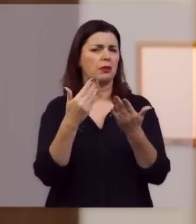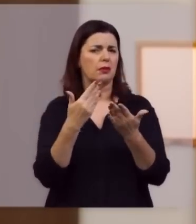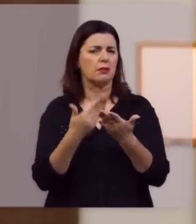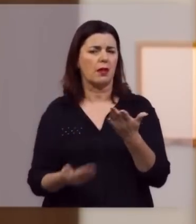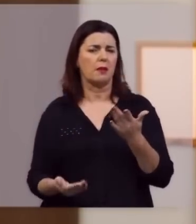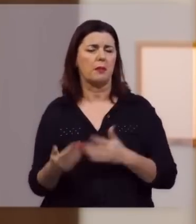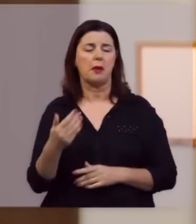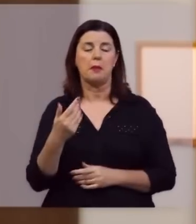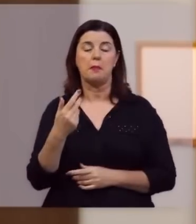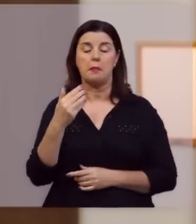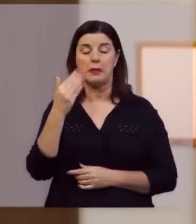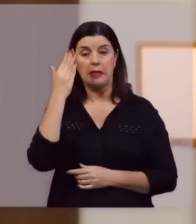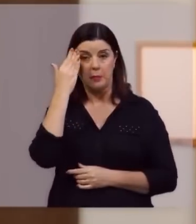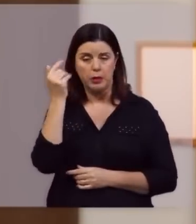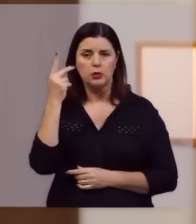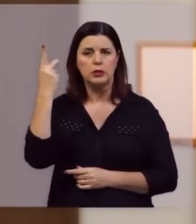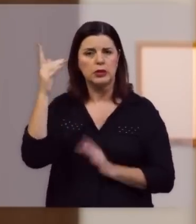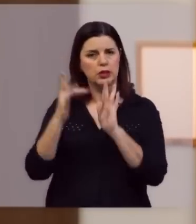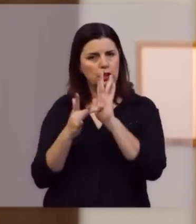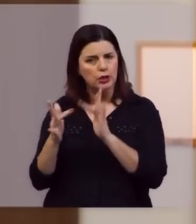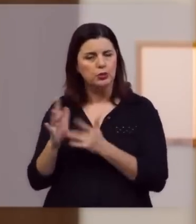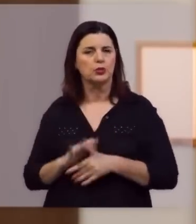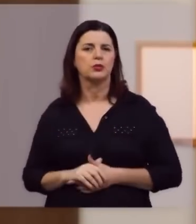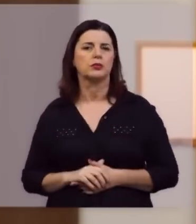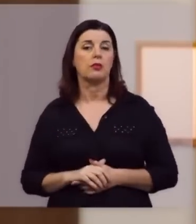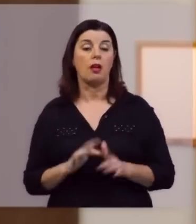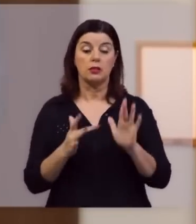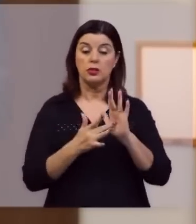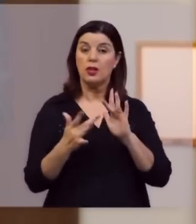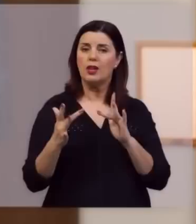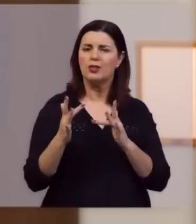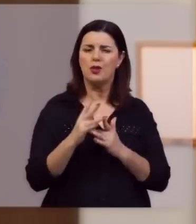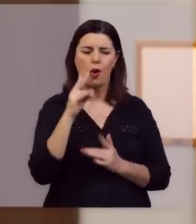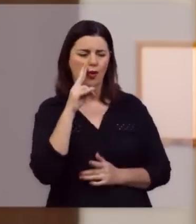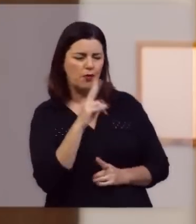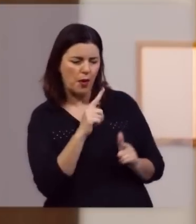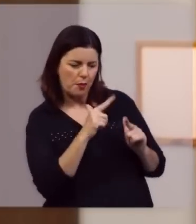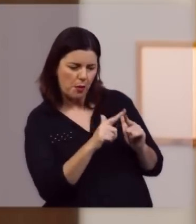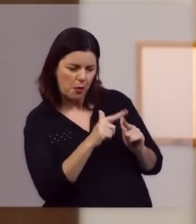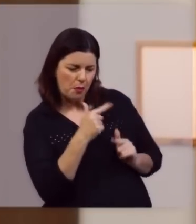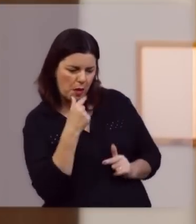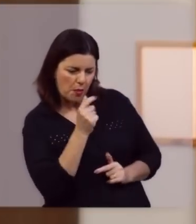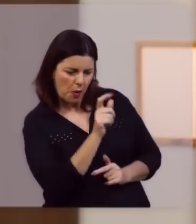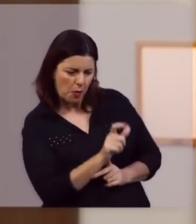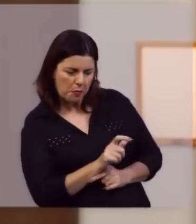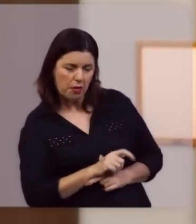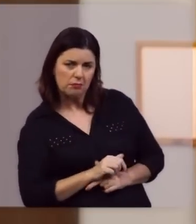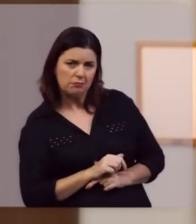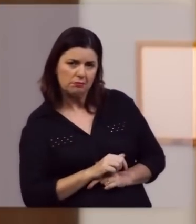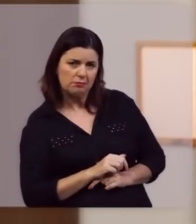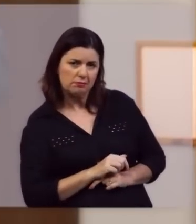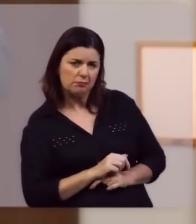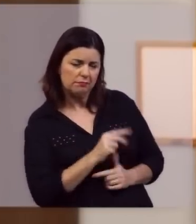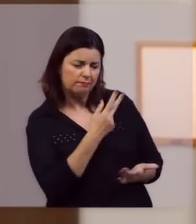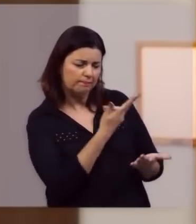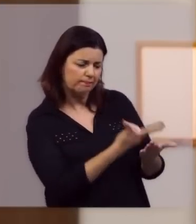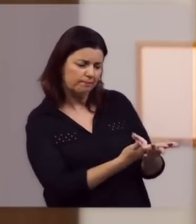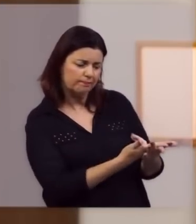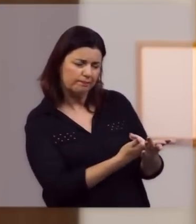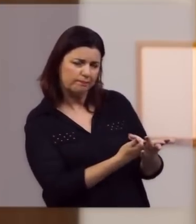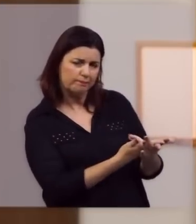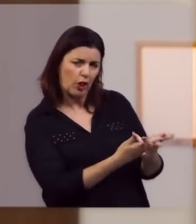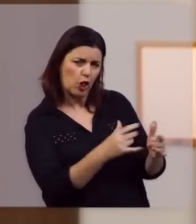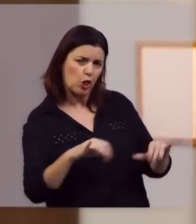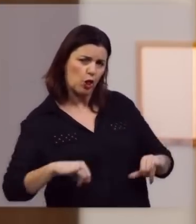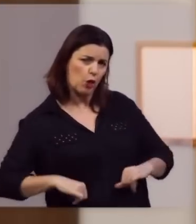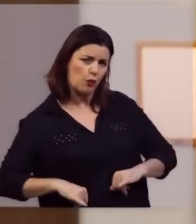saber. Portanto, Jesus não só vê o problema daquele homem, rendido à